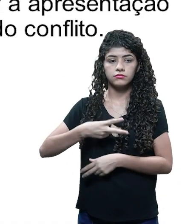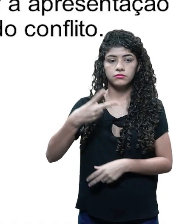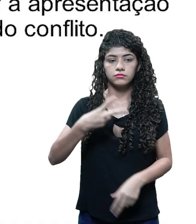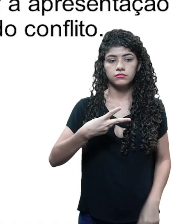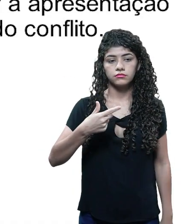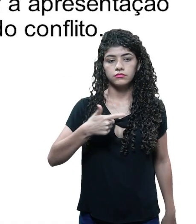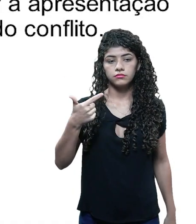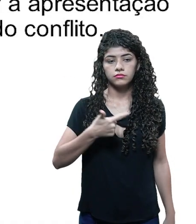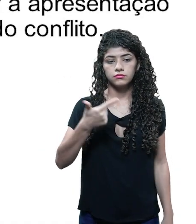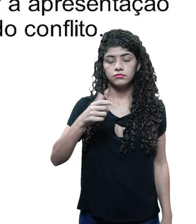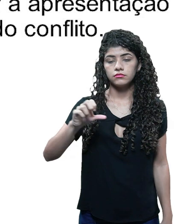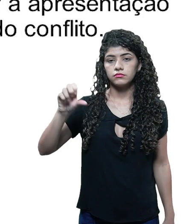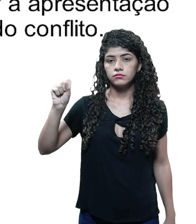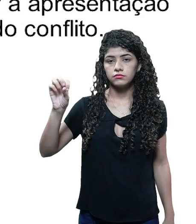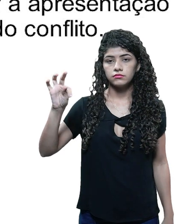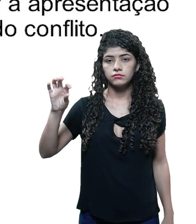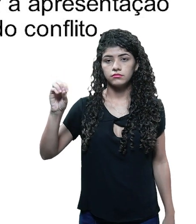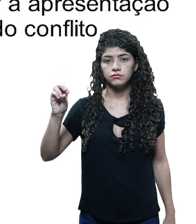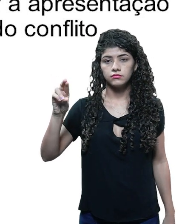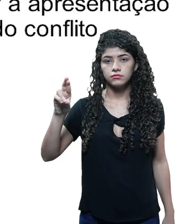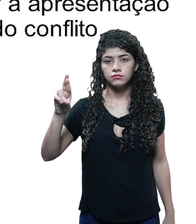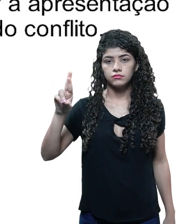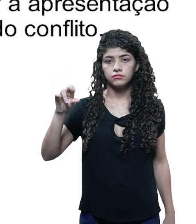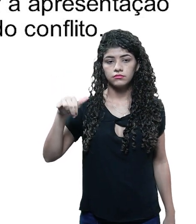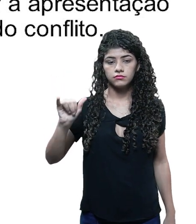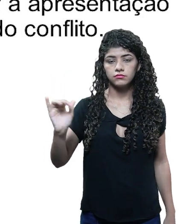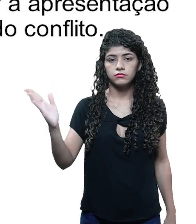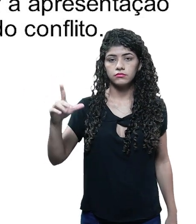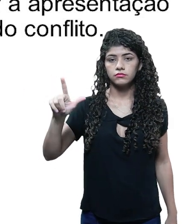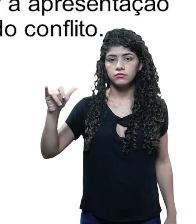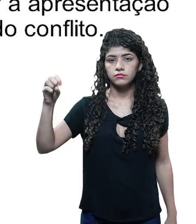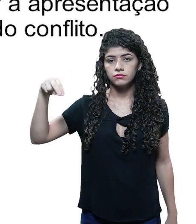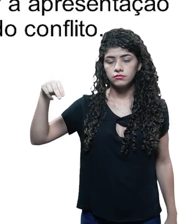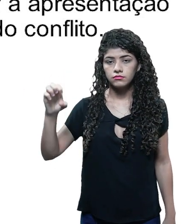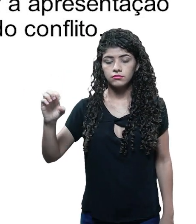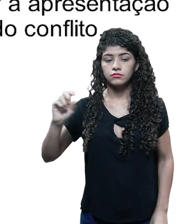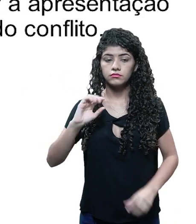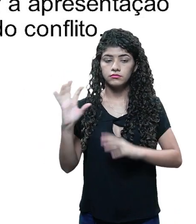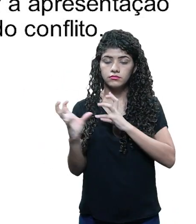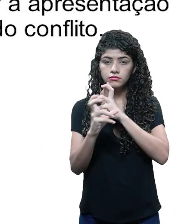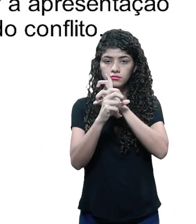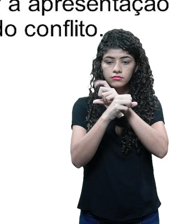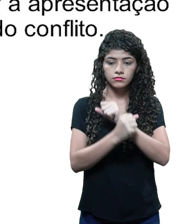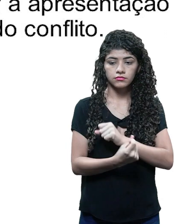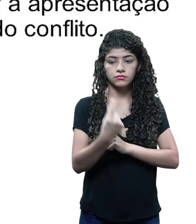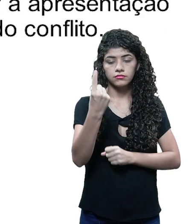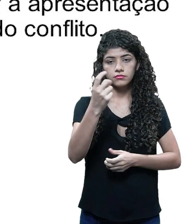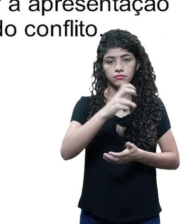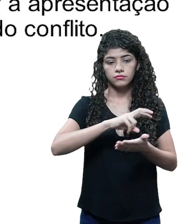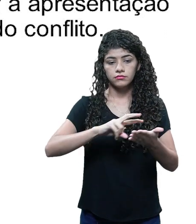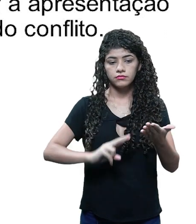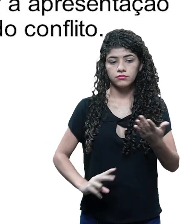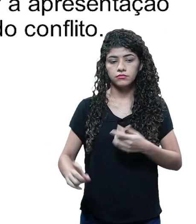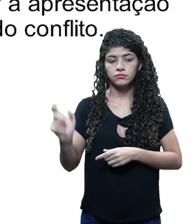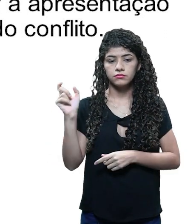etapa do roteiro é a storyline. Então, a storyline é a história resumida em apenas uma